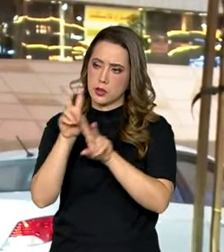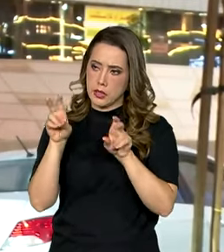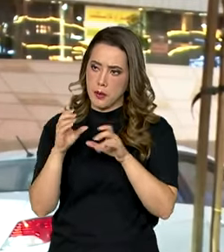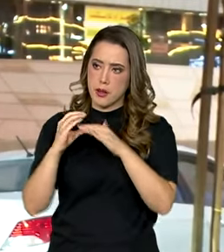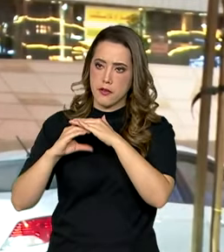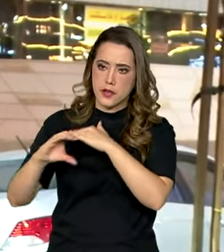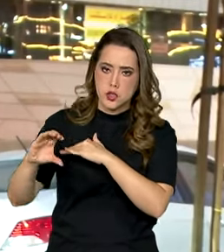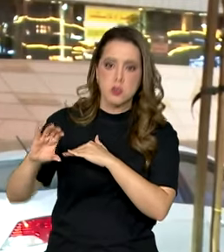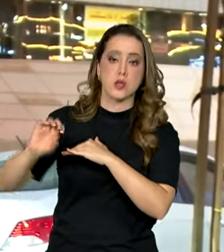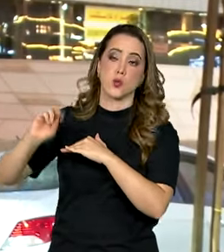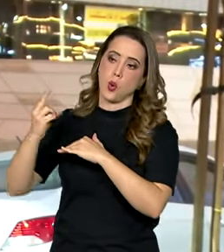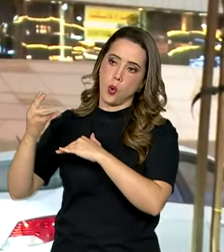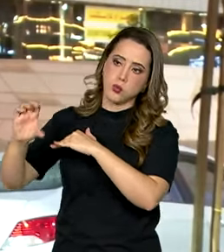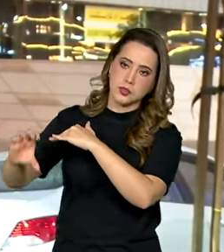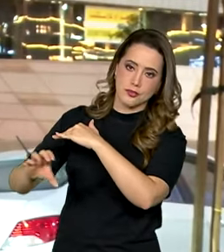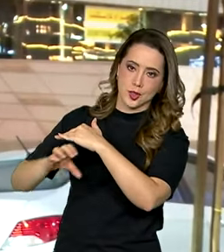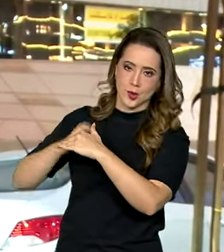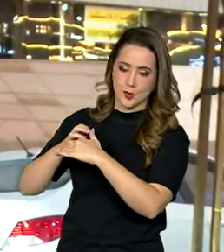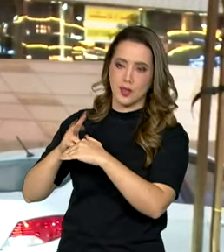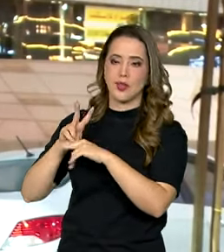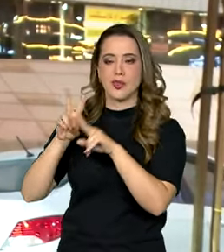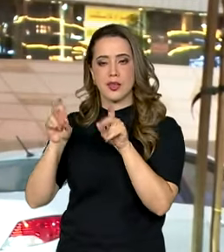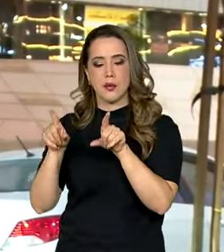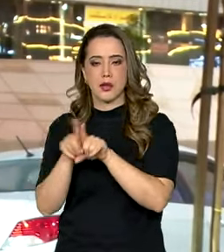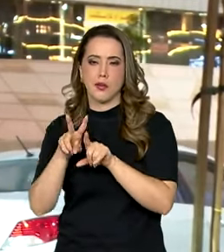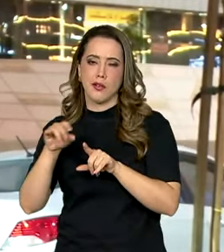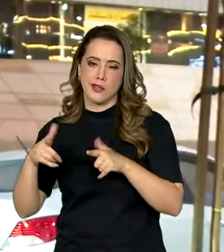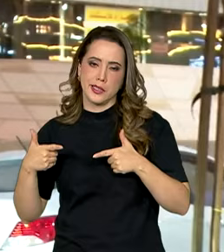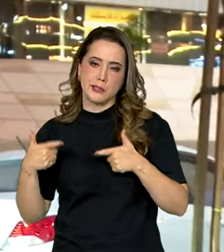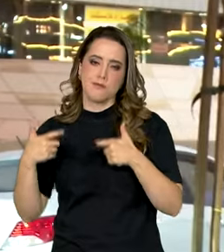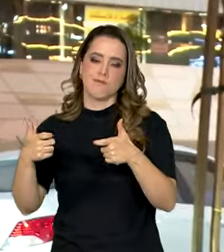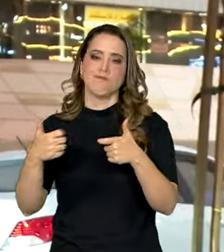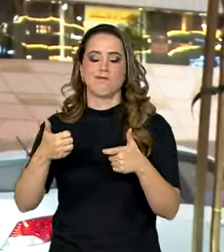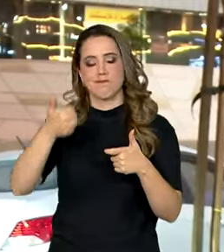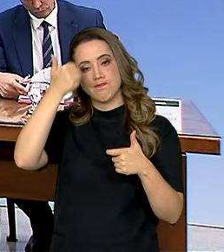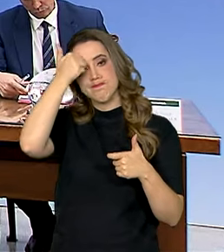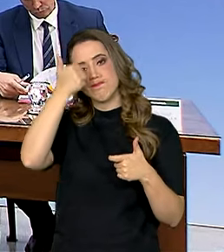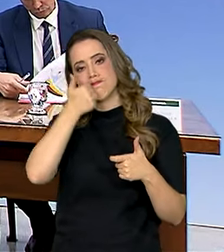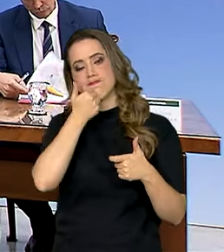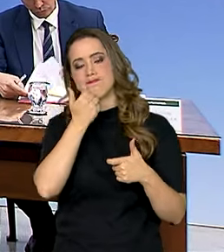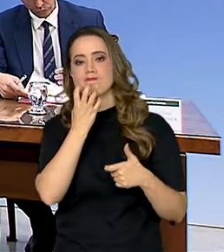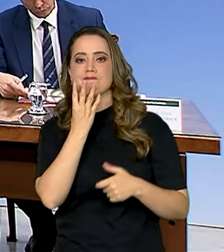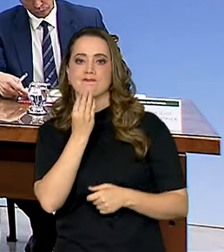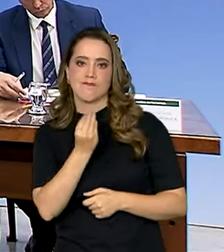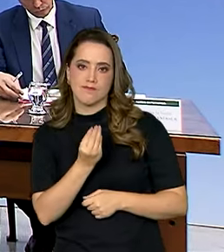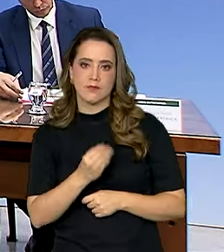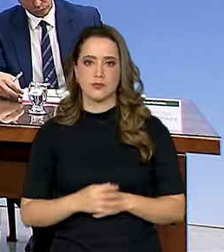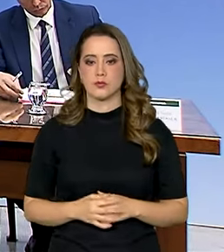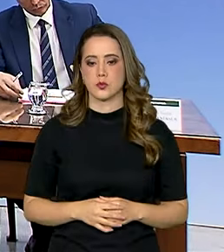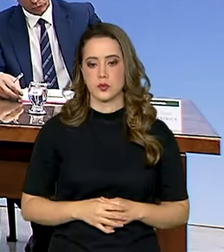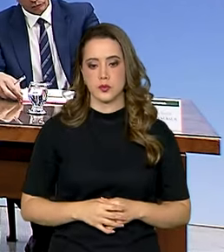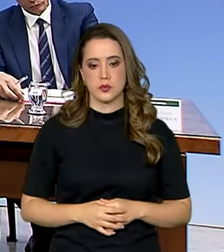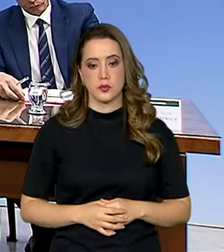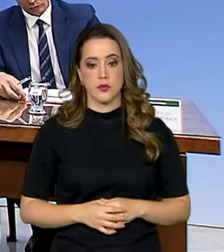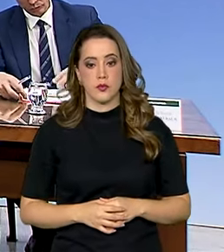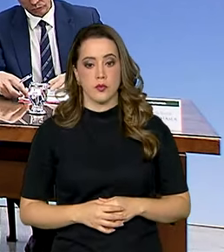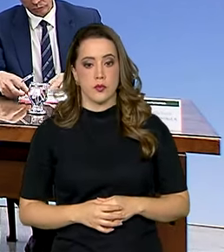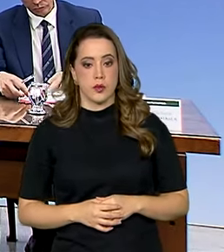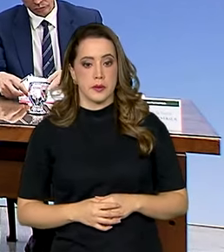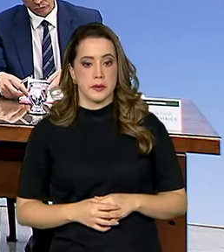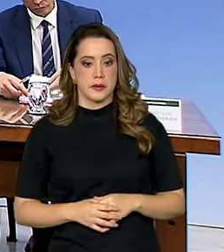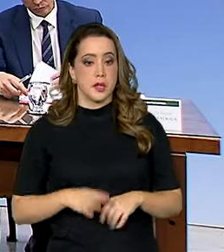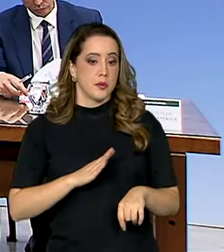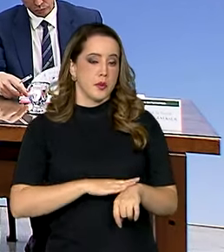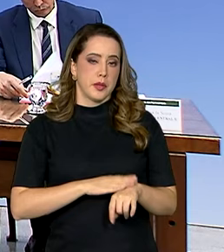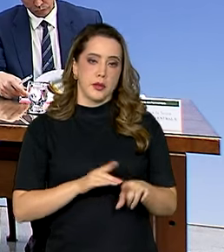investimentos, eles também devem conversar sobre a guerra entre Israel e o Hamas. É um momento também que vive o